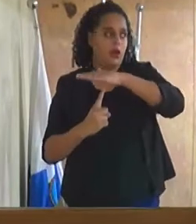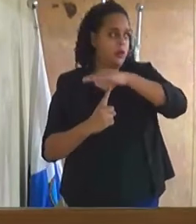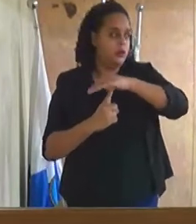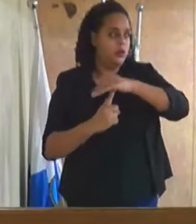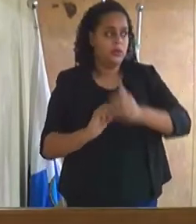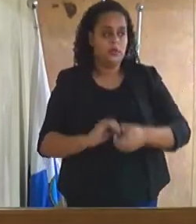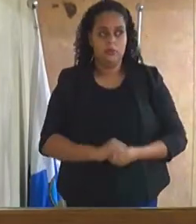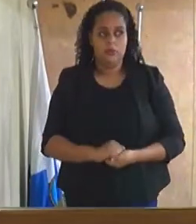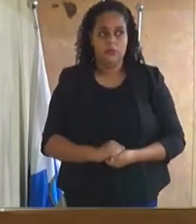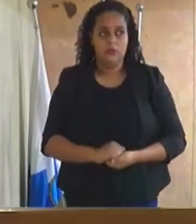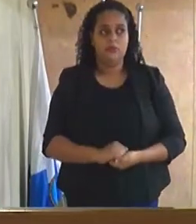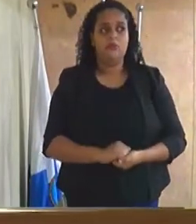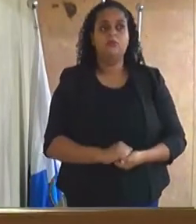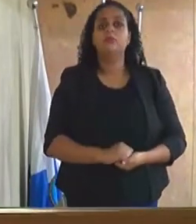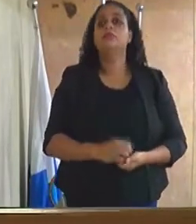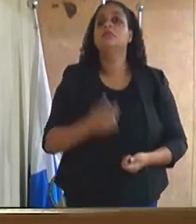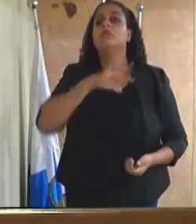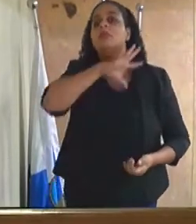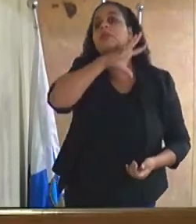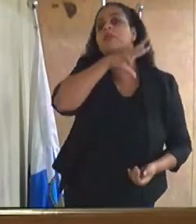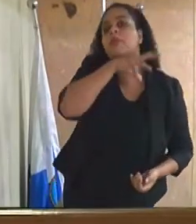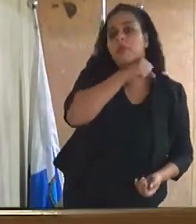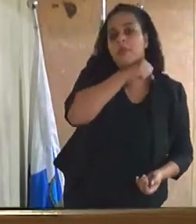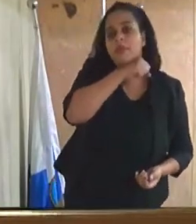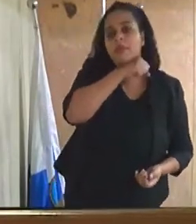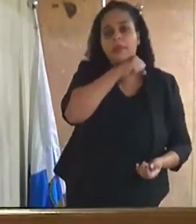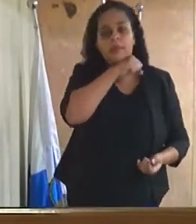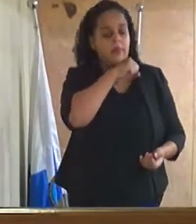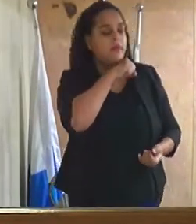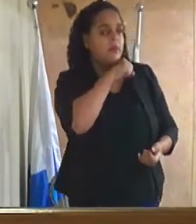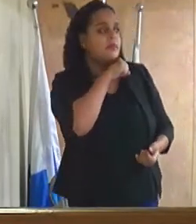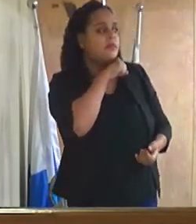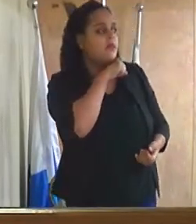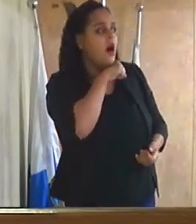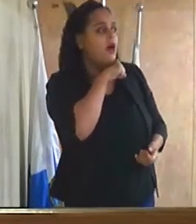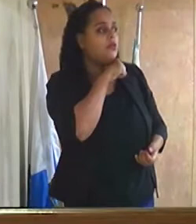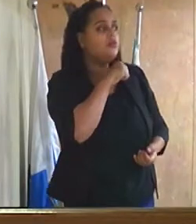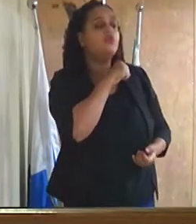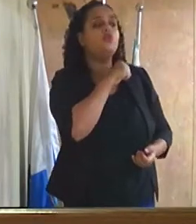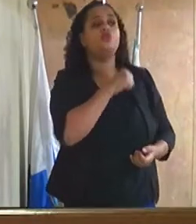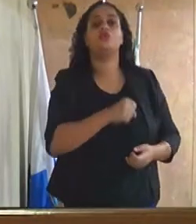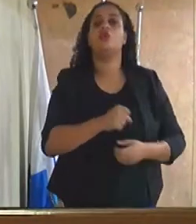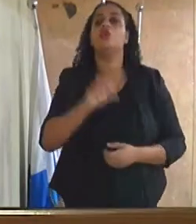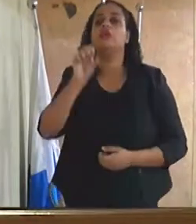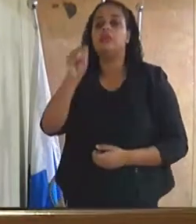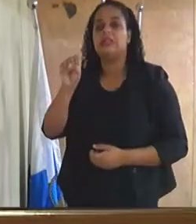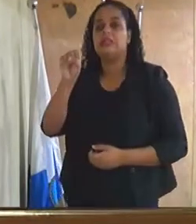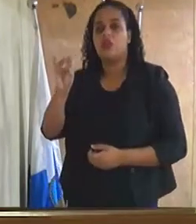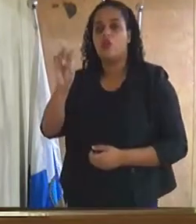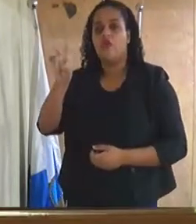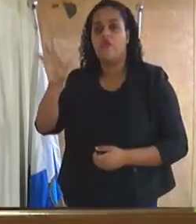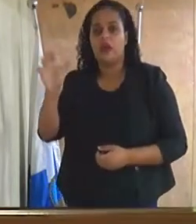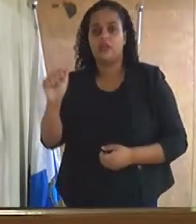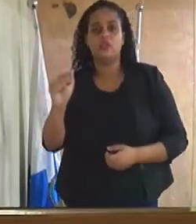de animais silvestres que ali vende de tudo. É um tráfico de